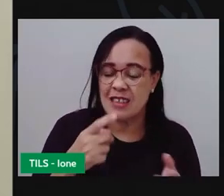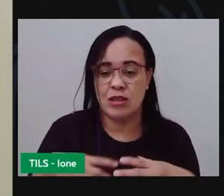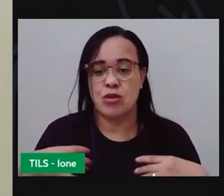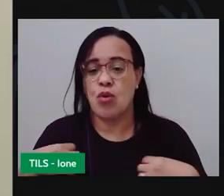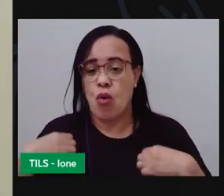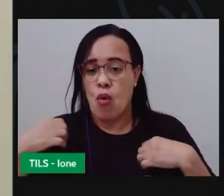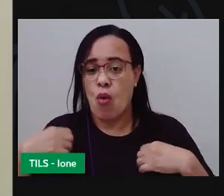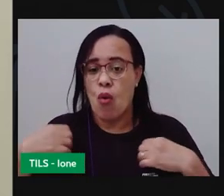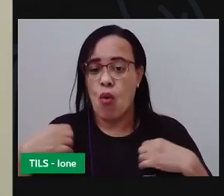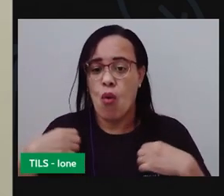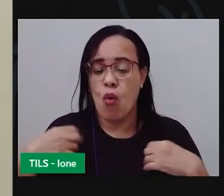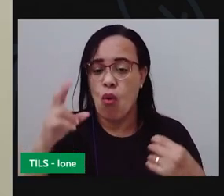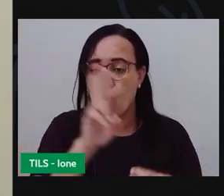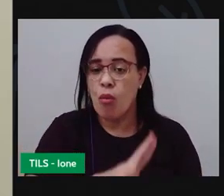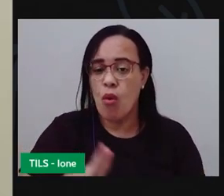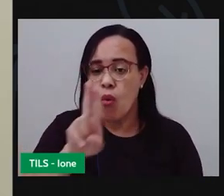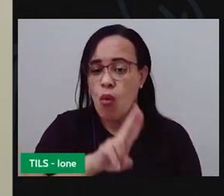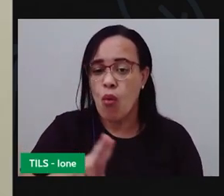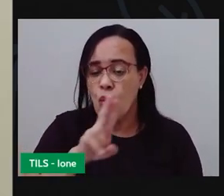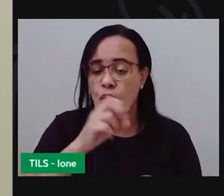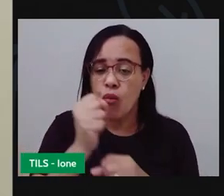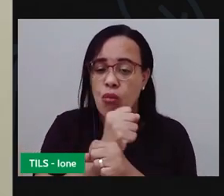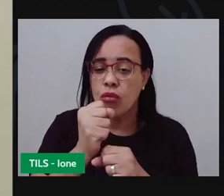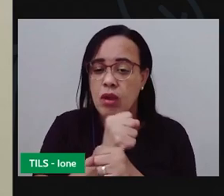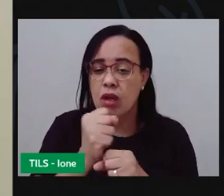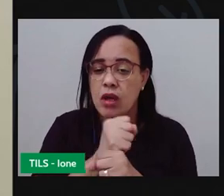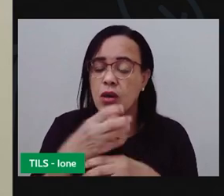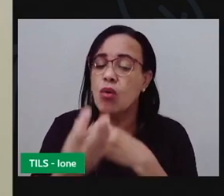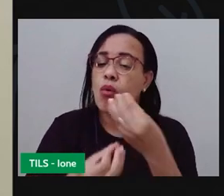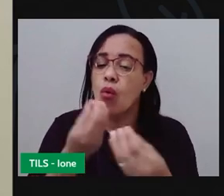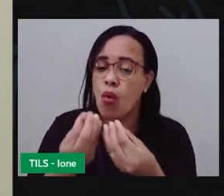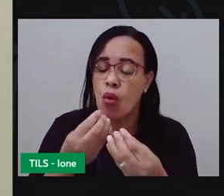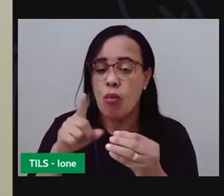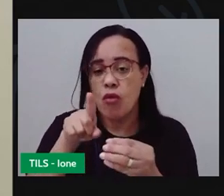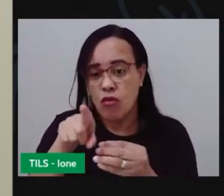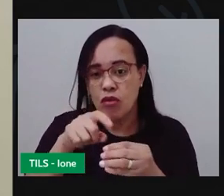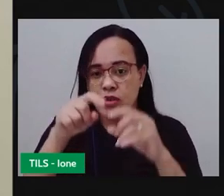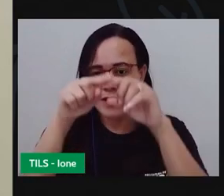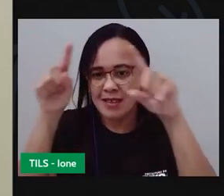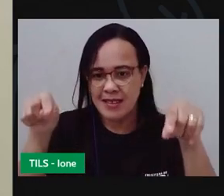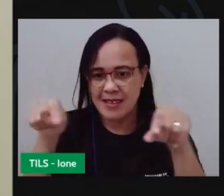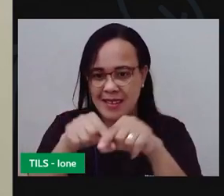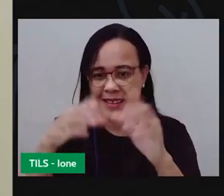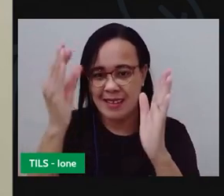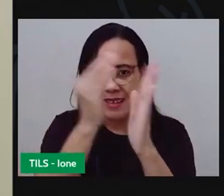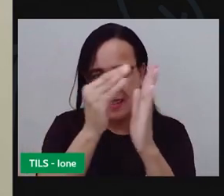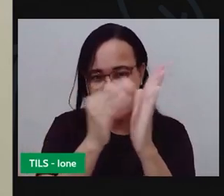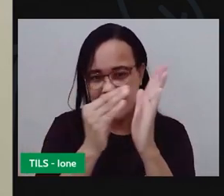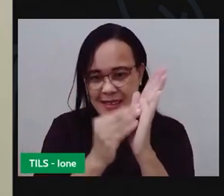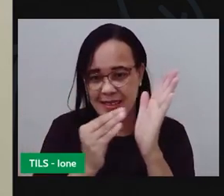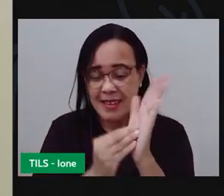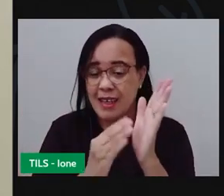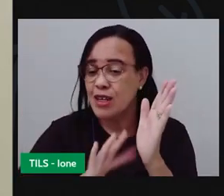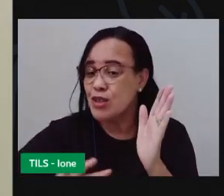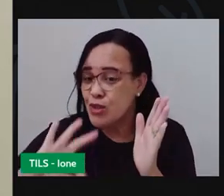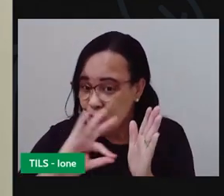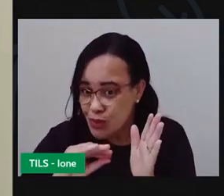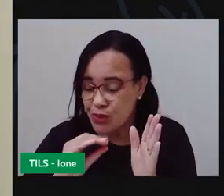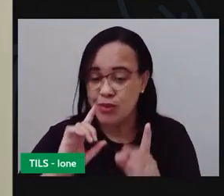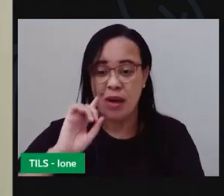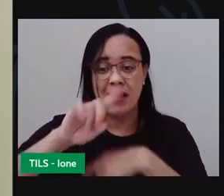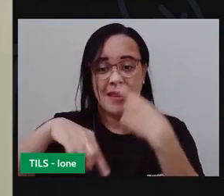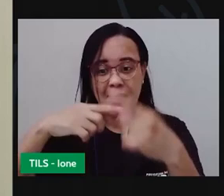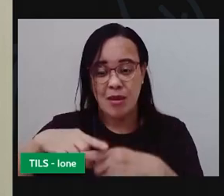materiais usam para se decompor tá bom agora crianças a gente vai se despedindo nos vemos no próximo